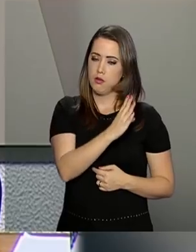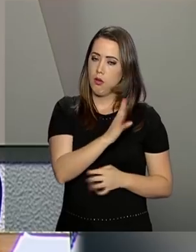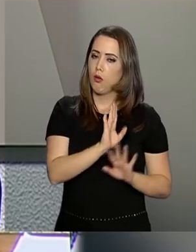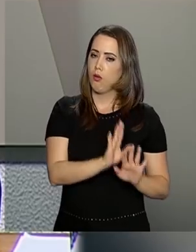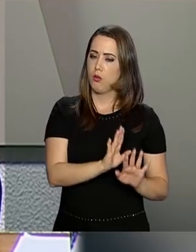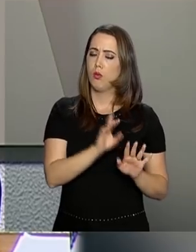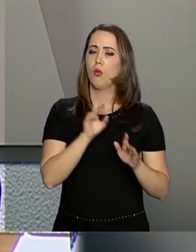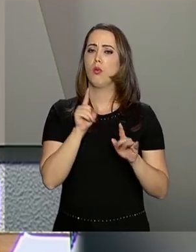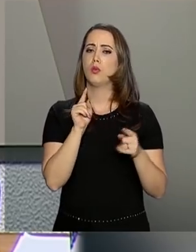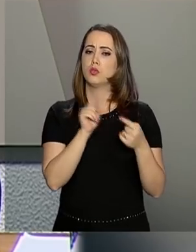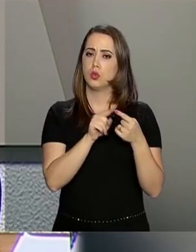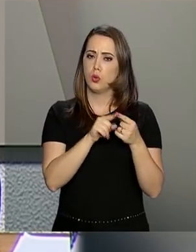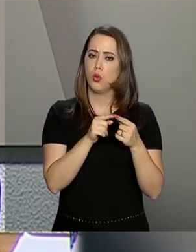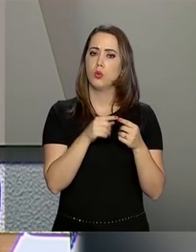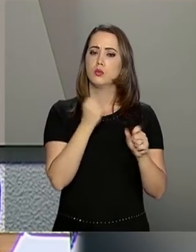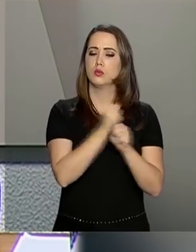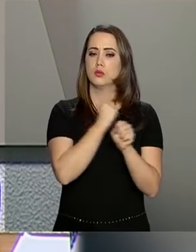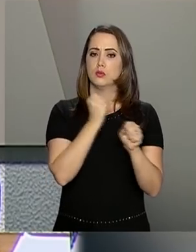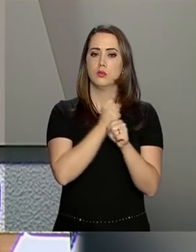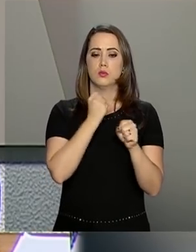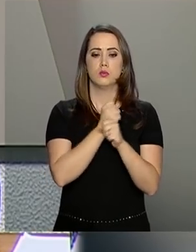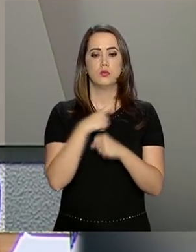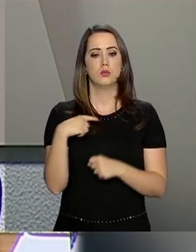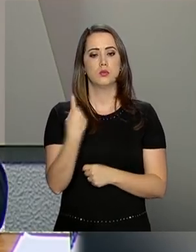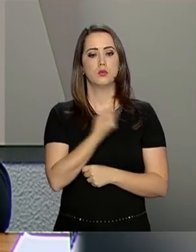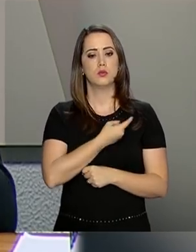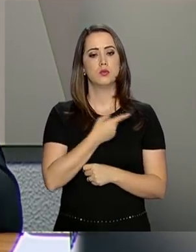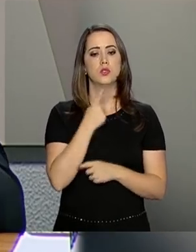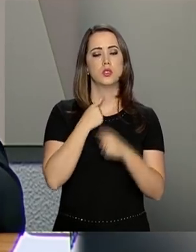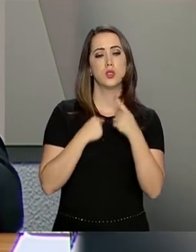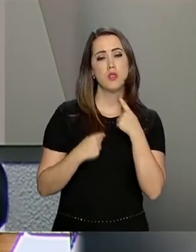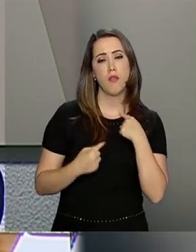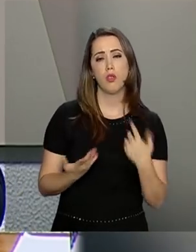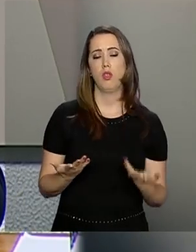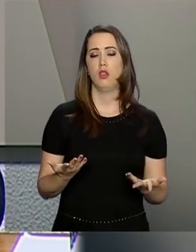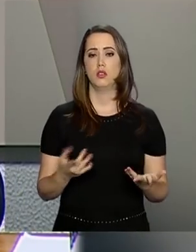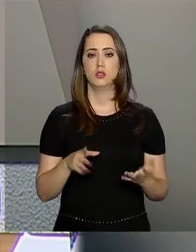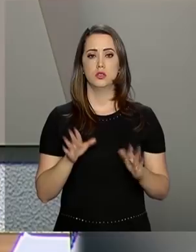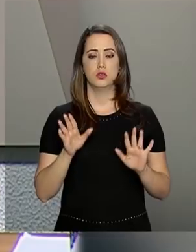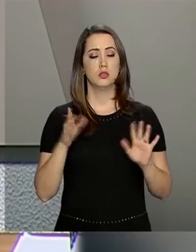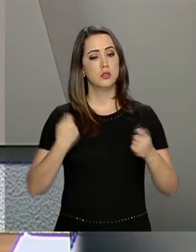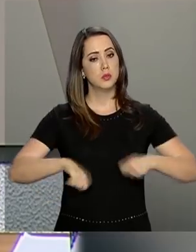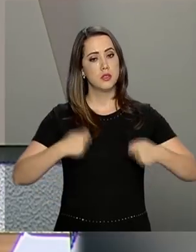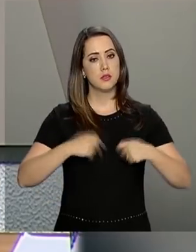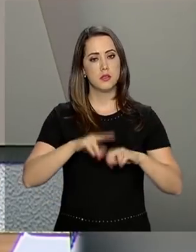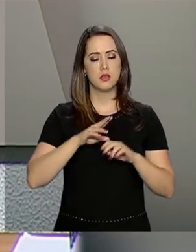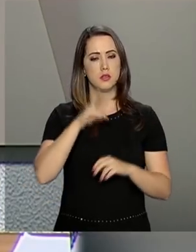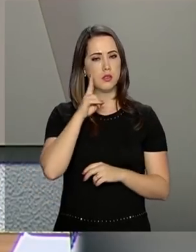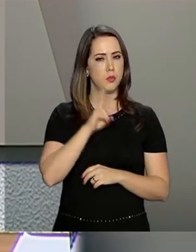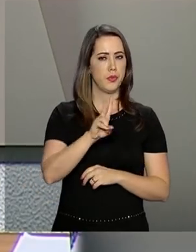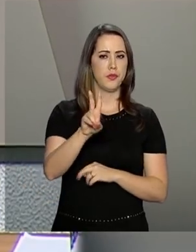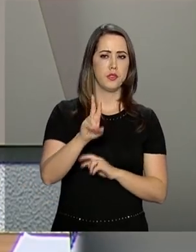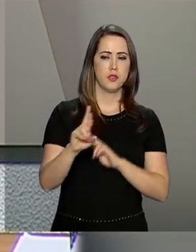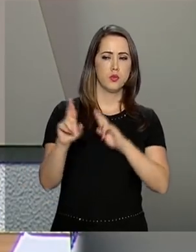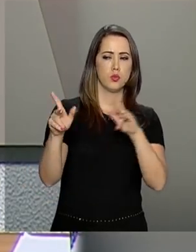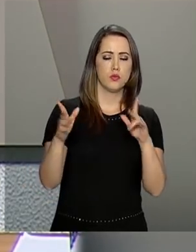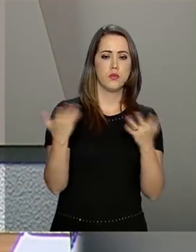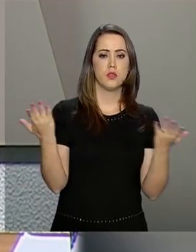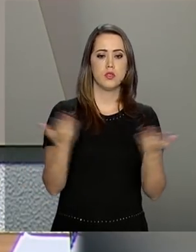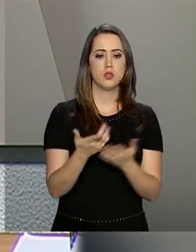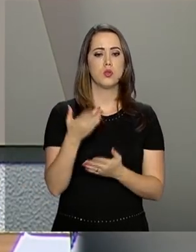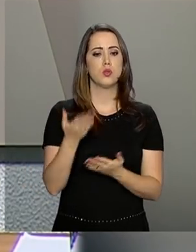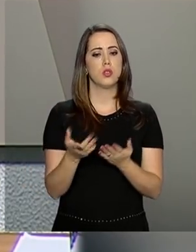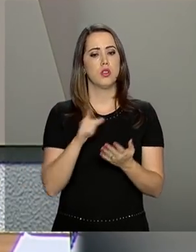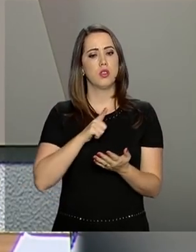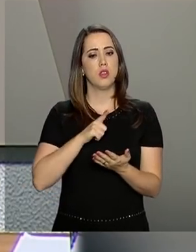com uma construção, uma constatação dos nossos interesses, o que exige uma visão bilateral daquilo que há a ganhar,